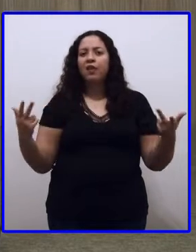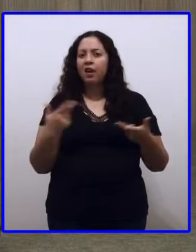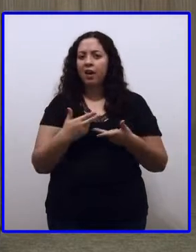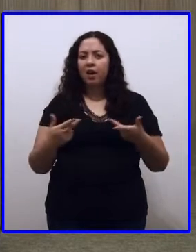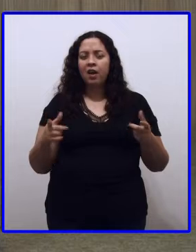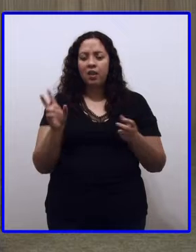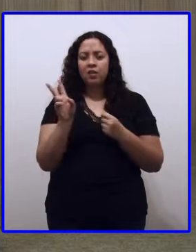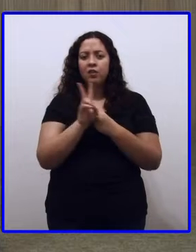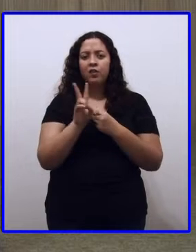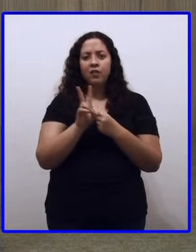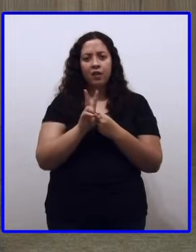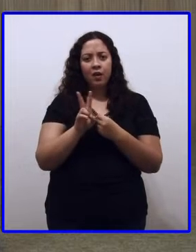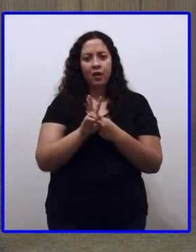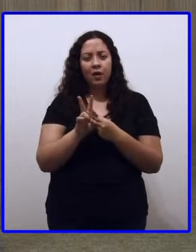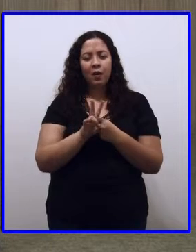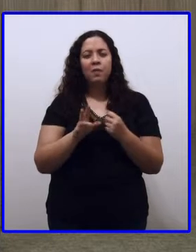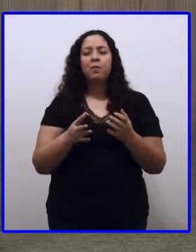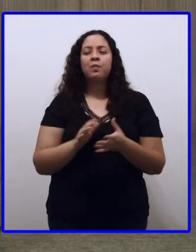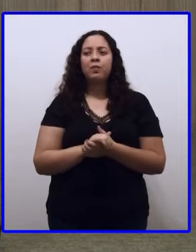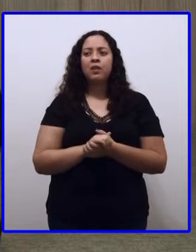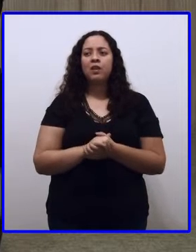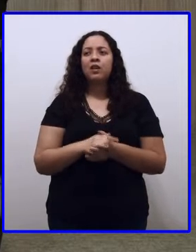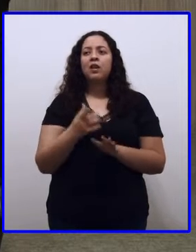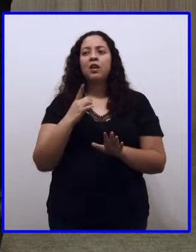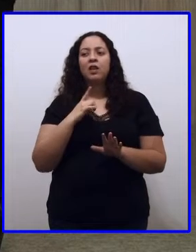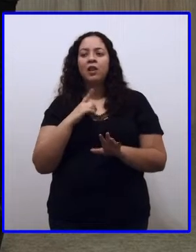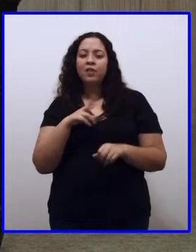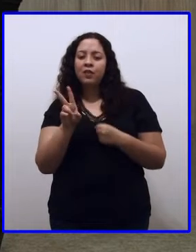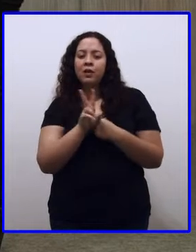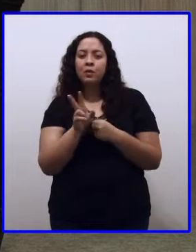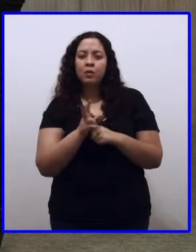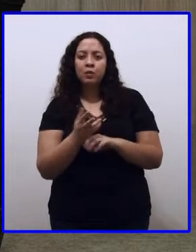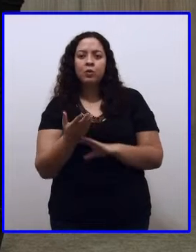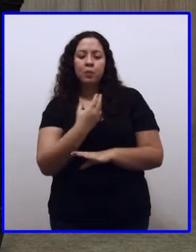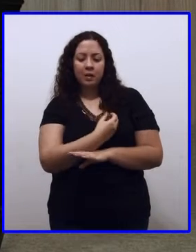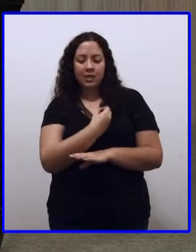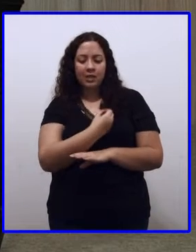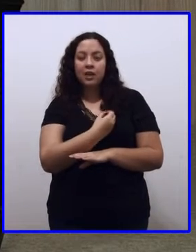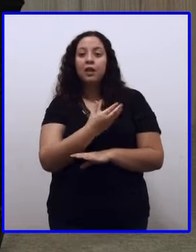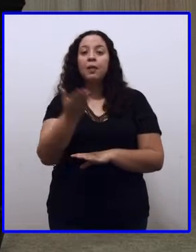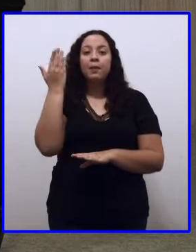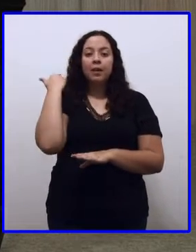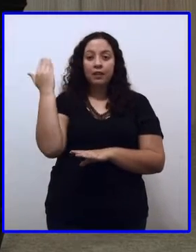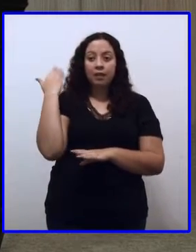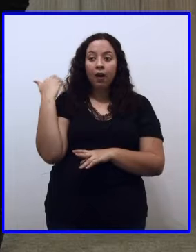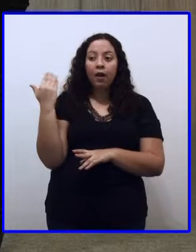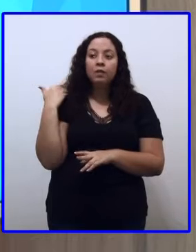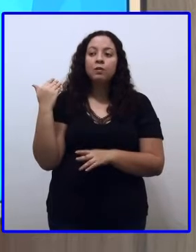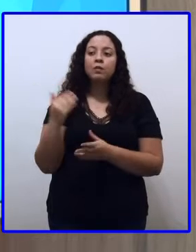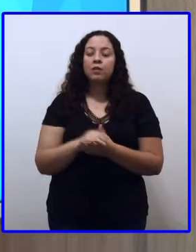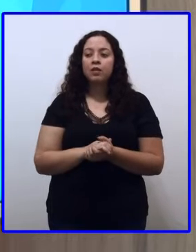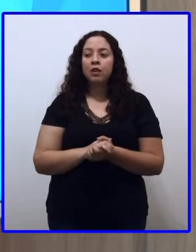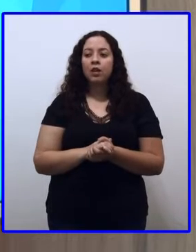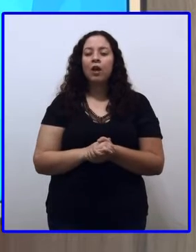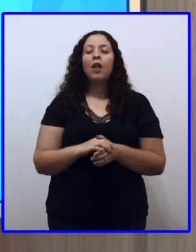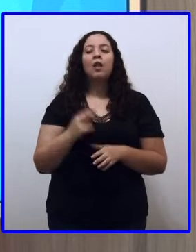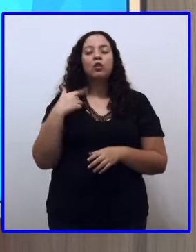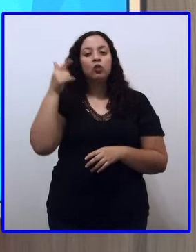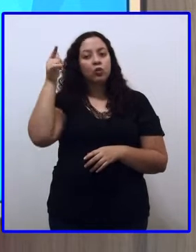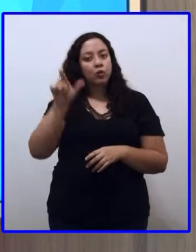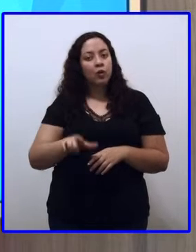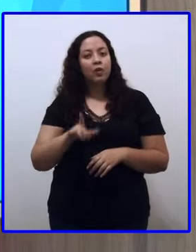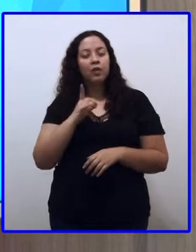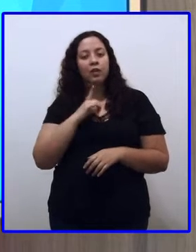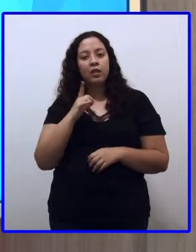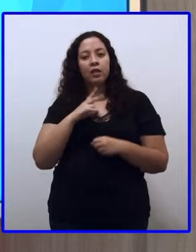dois, mas um está no presente, né, no passado, e outro, né... Está no plural. Isso mesmo. De novo, novamente, nós